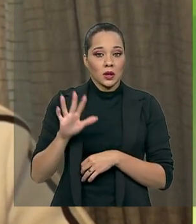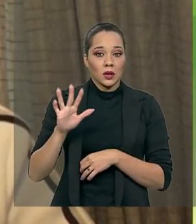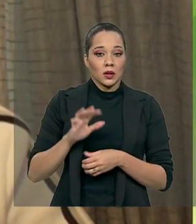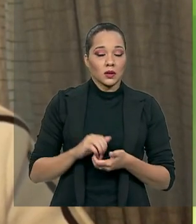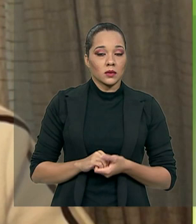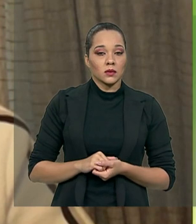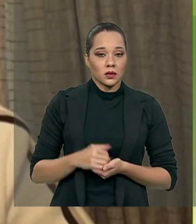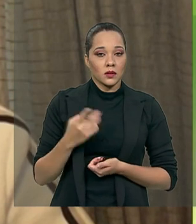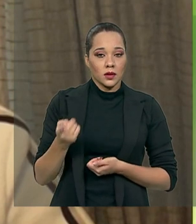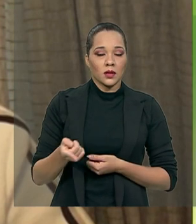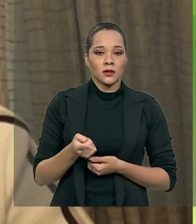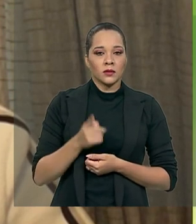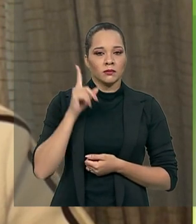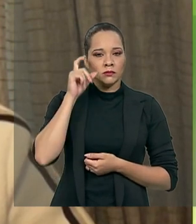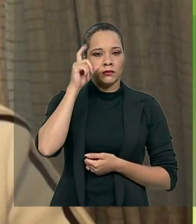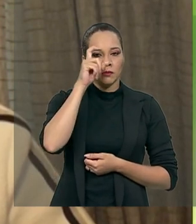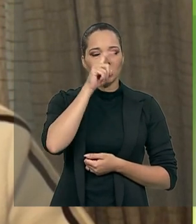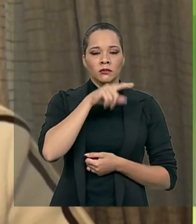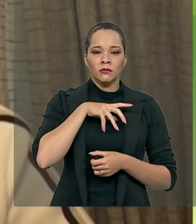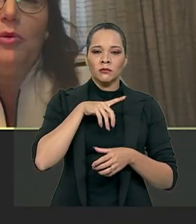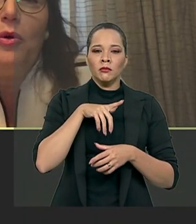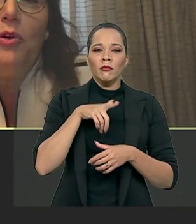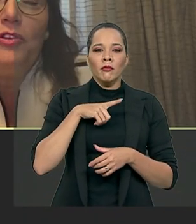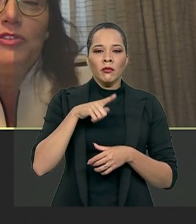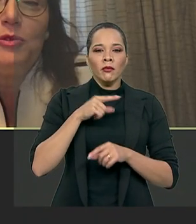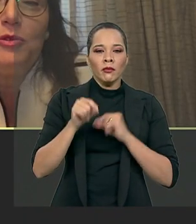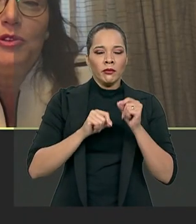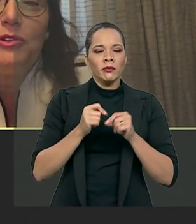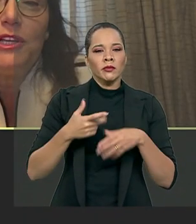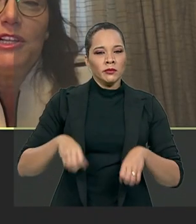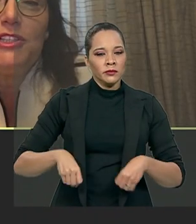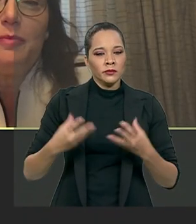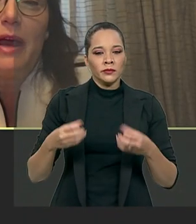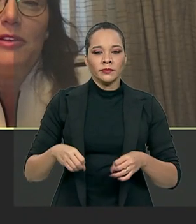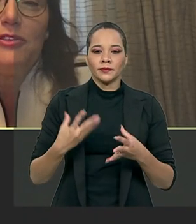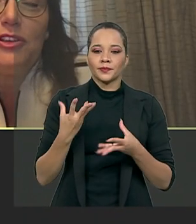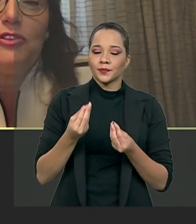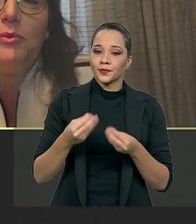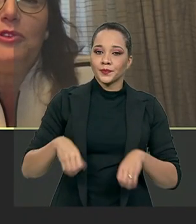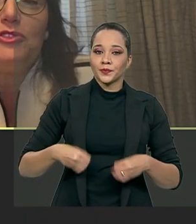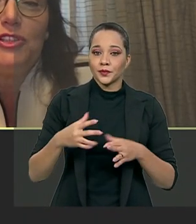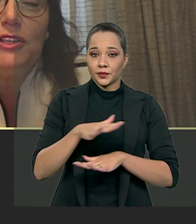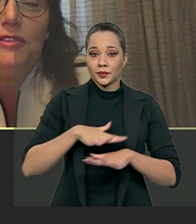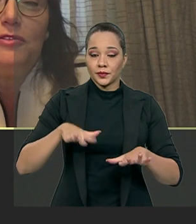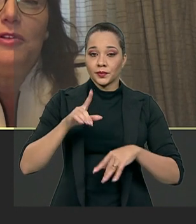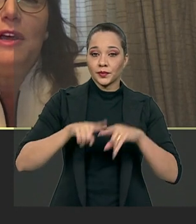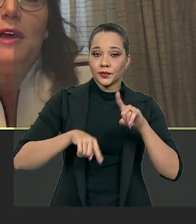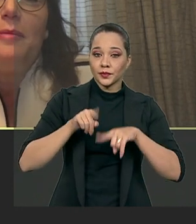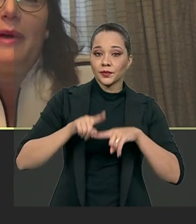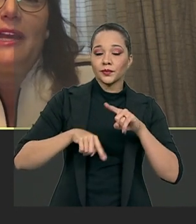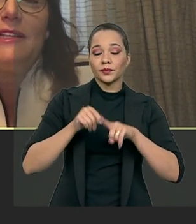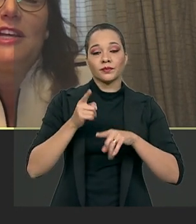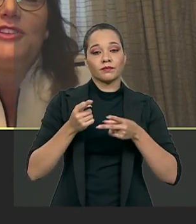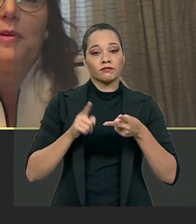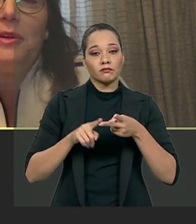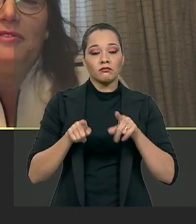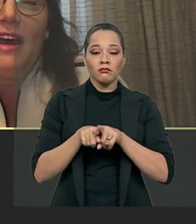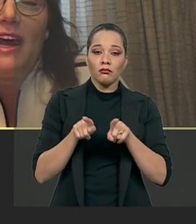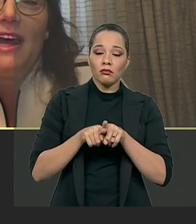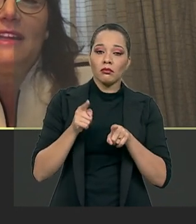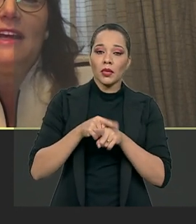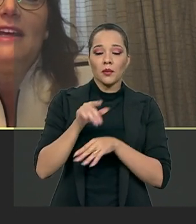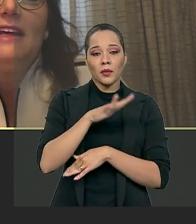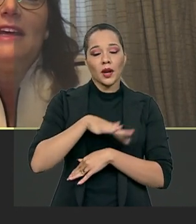complexidade, como ele deixou claro, gera um ônus muito grande para o setor produtivo, para a iniciativa